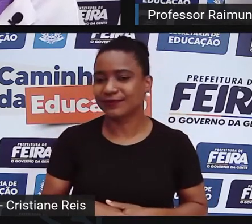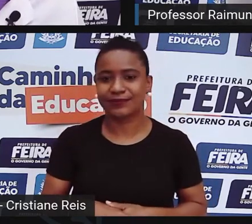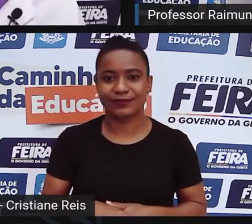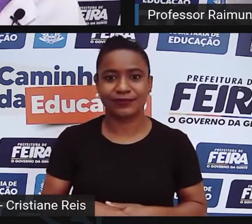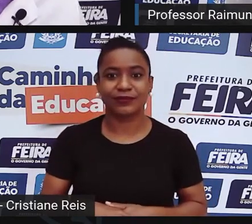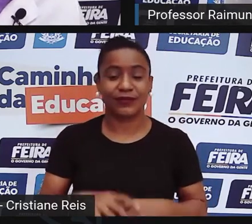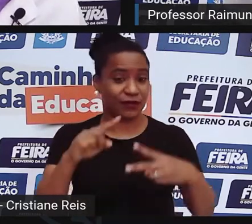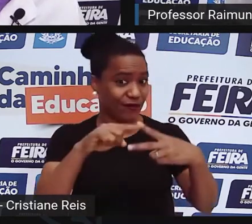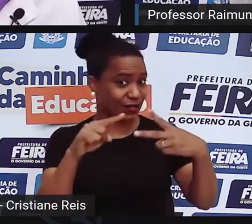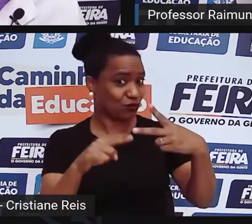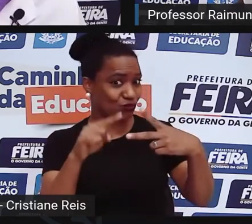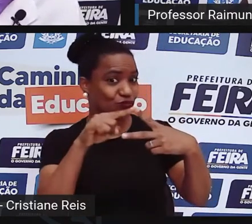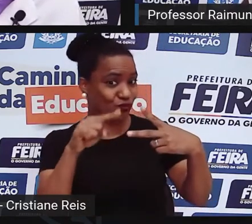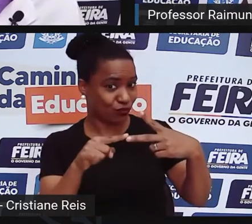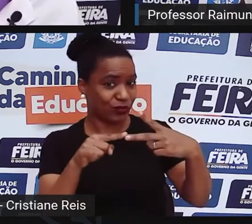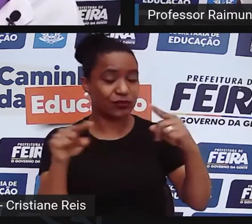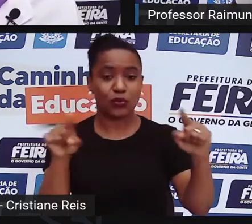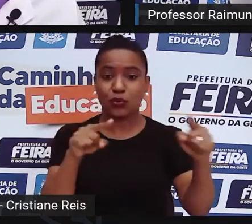duas músicas.